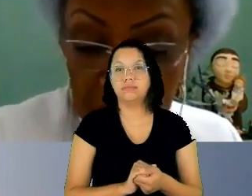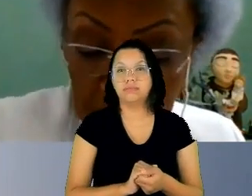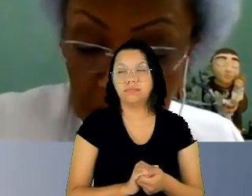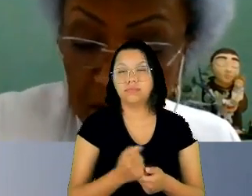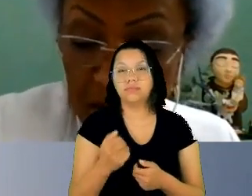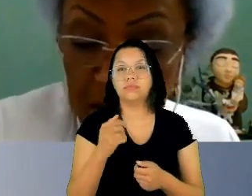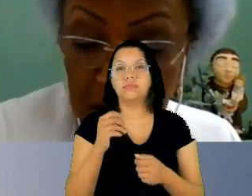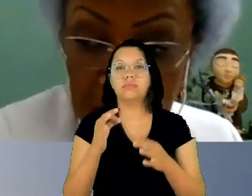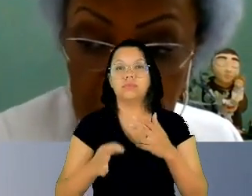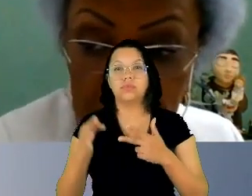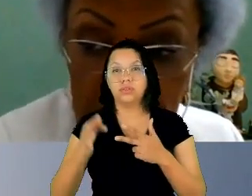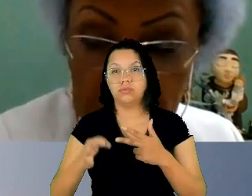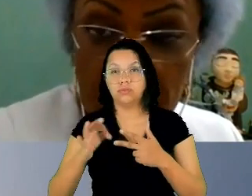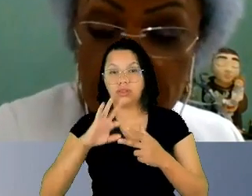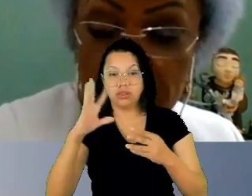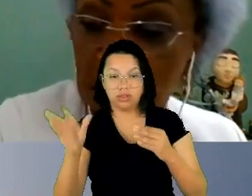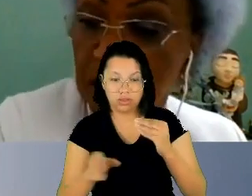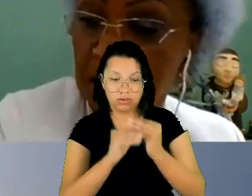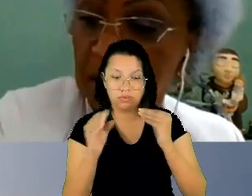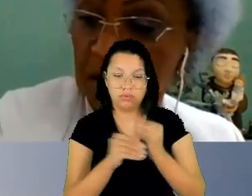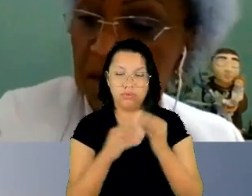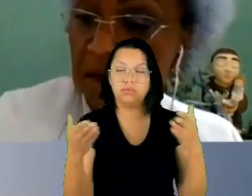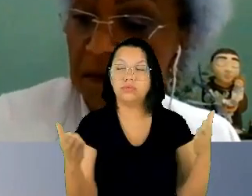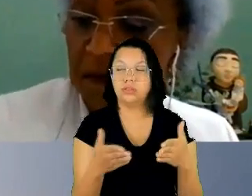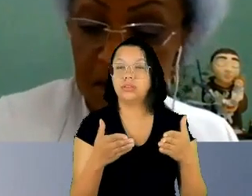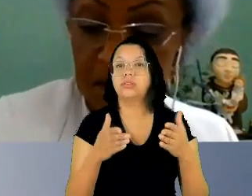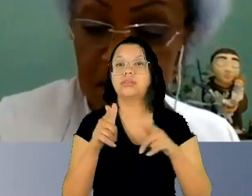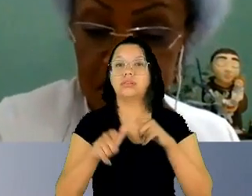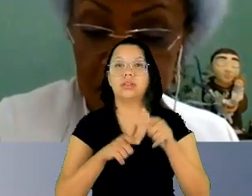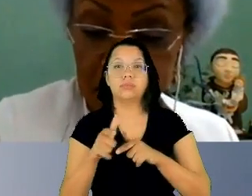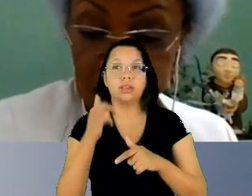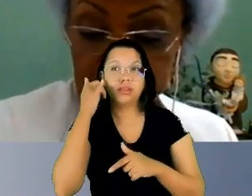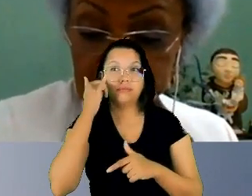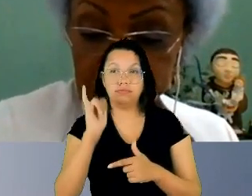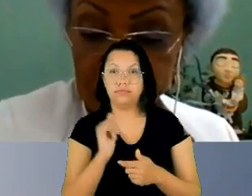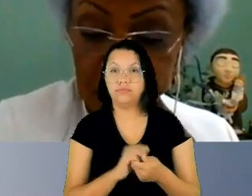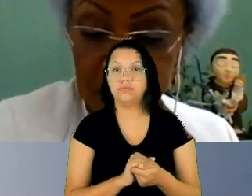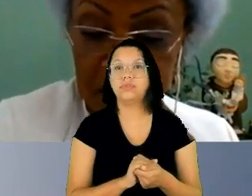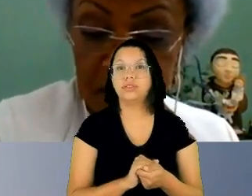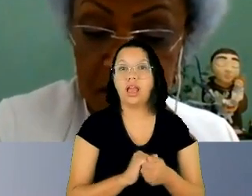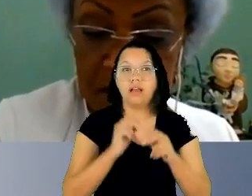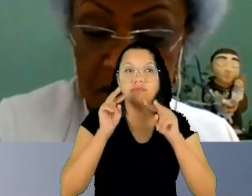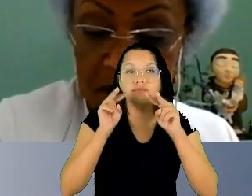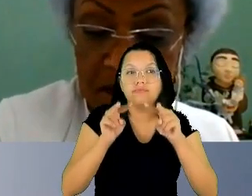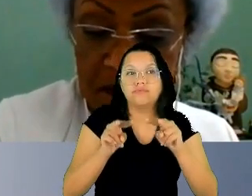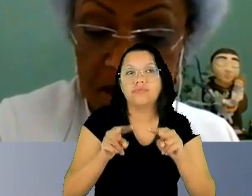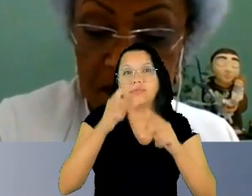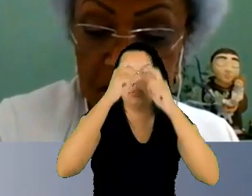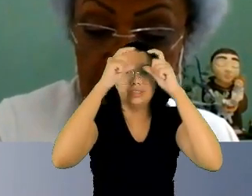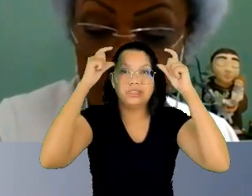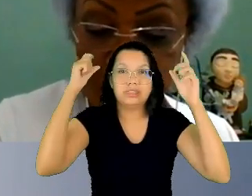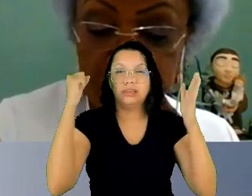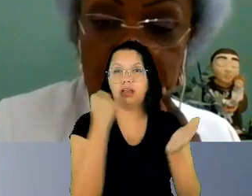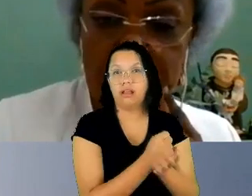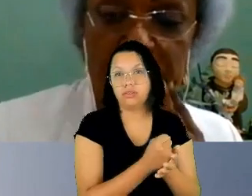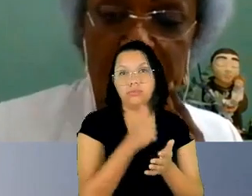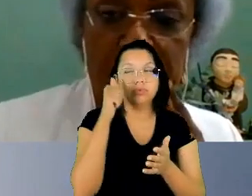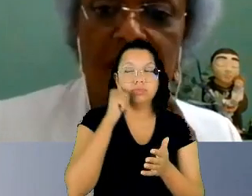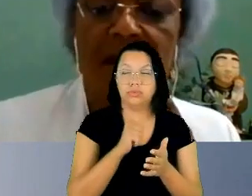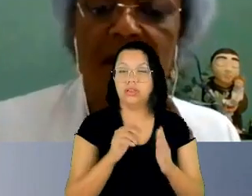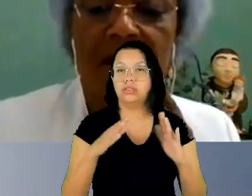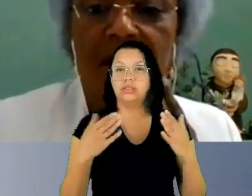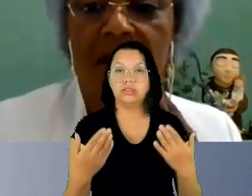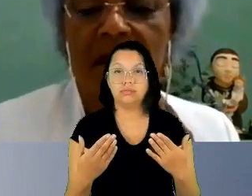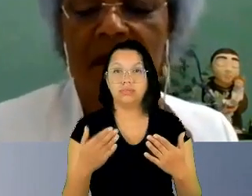de evitar visões estereotipadas sobre as mulheres então ele deve evitar essas visões estereotipadas também